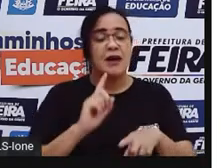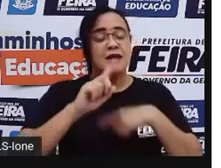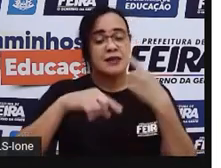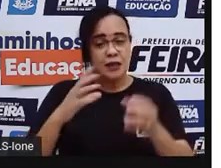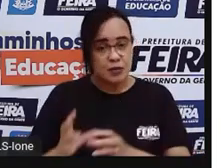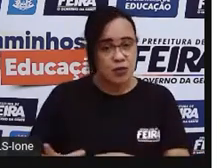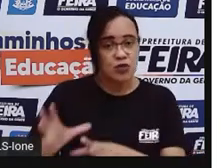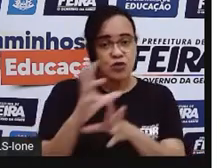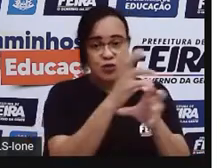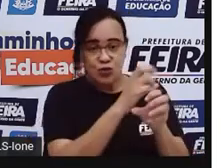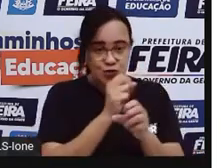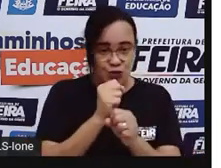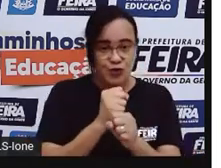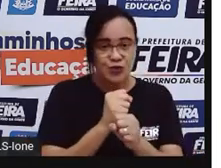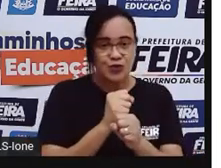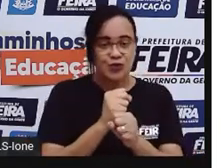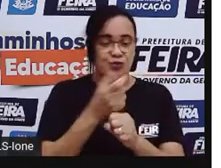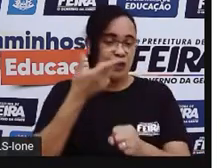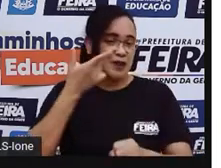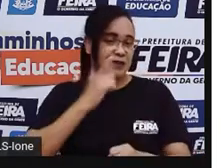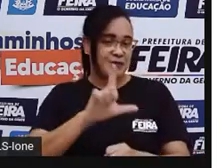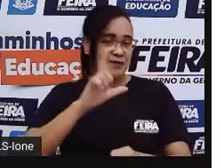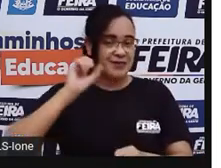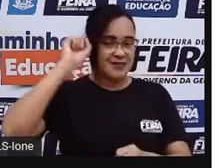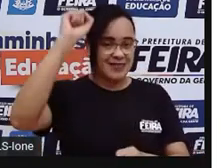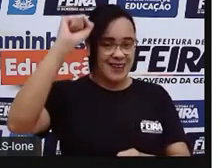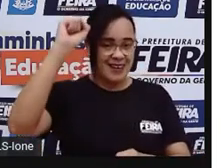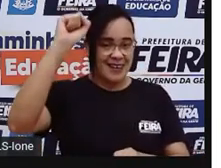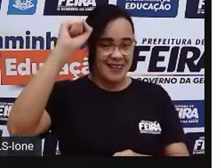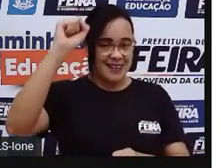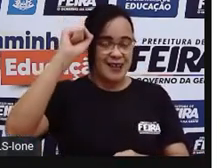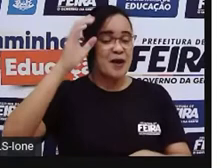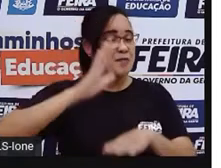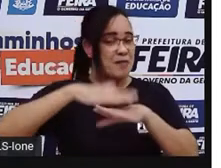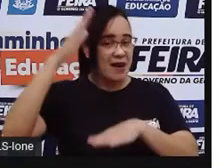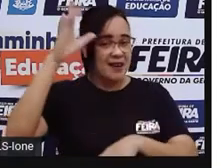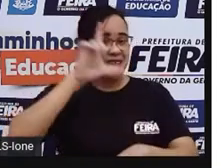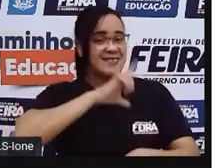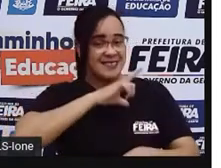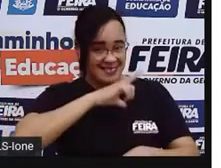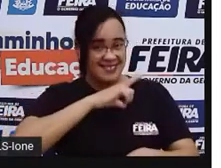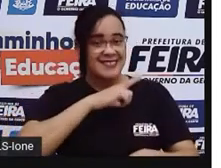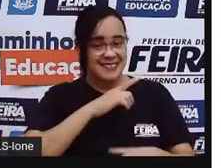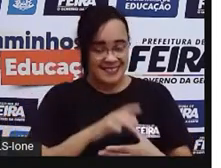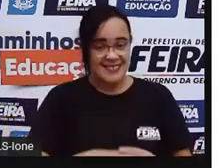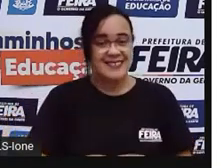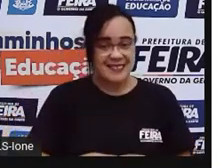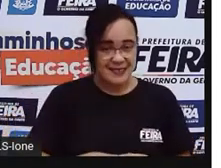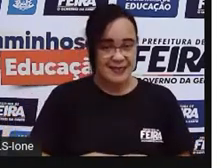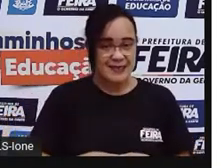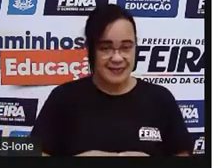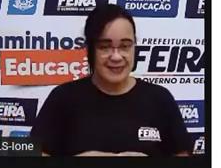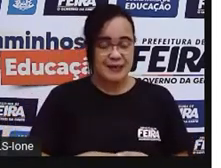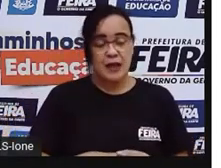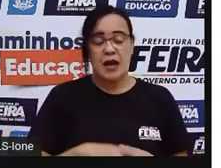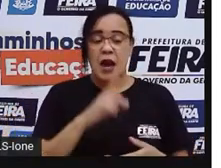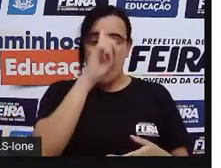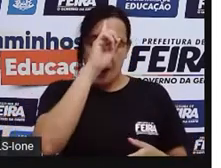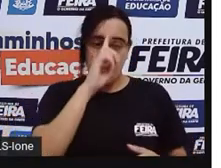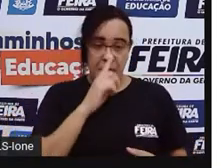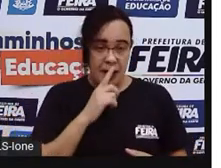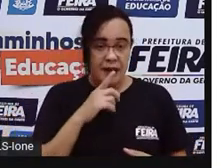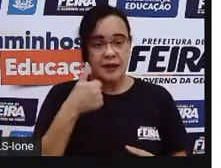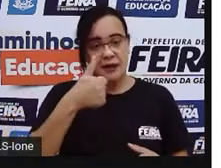pontos daquelas garrafas que cada um derrubou. E ver quem marcou mais pontos, né? Ou, por exemplo, aqui poderia ser as amarelas